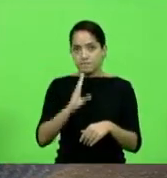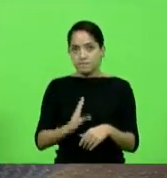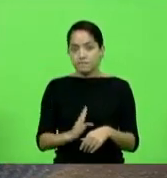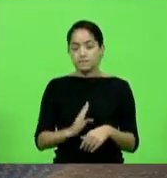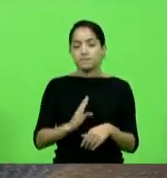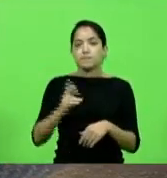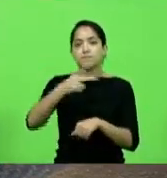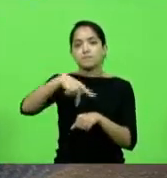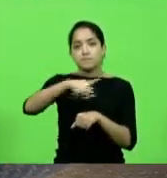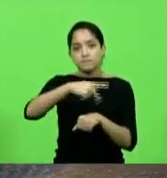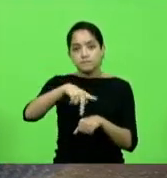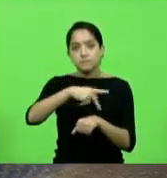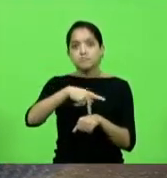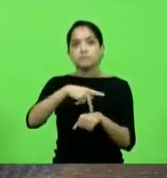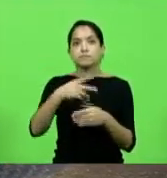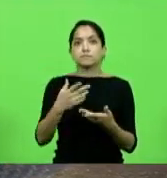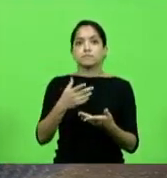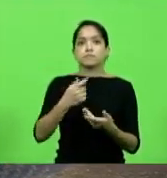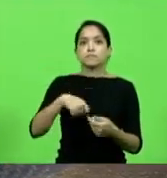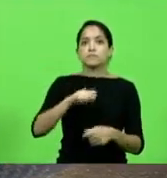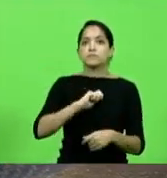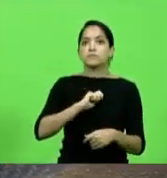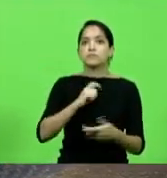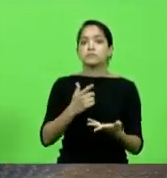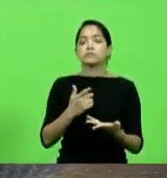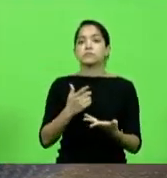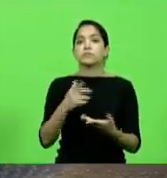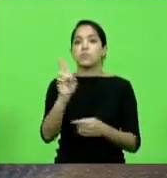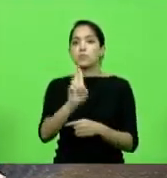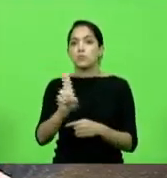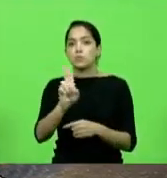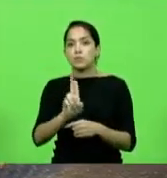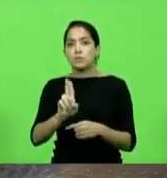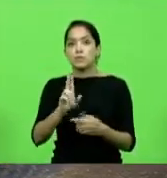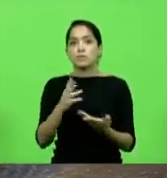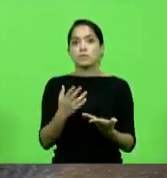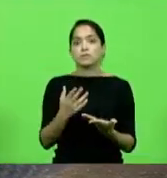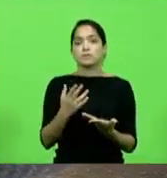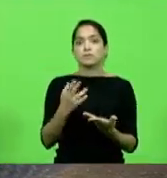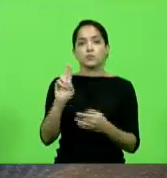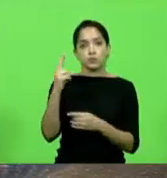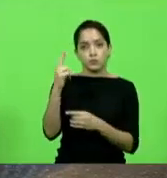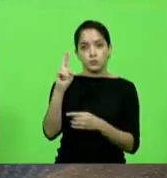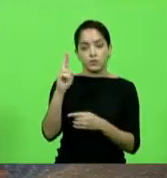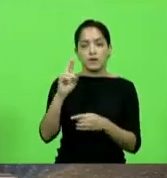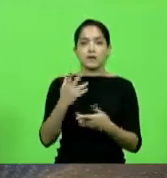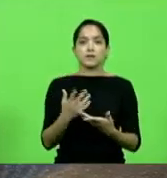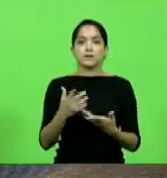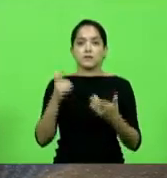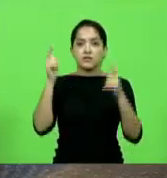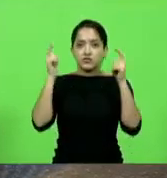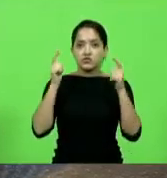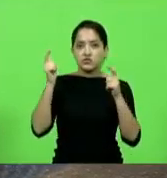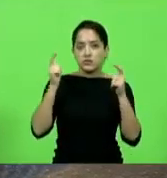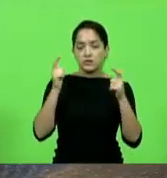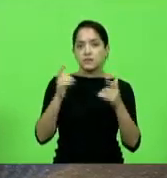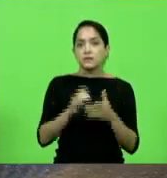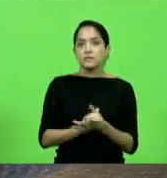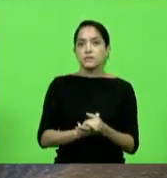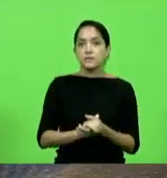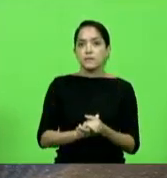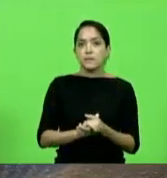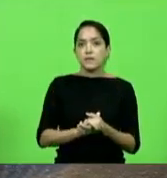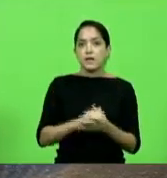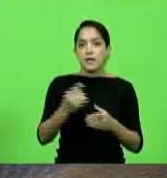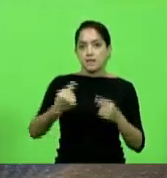países como Argentina Uruguai ou Chile debates que tivemos aqui que foram